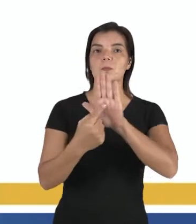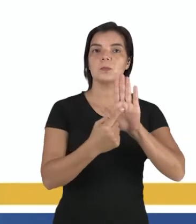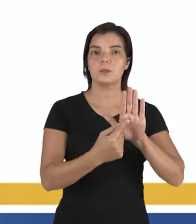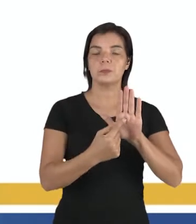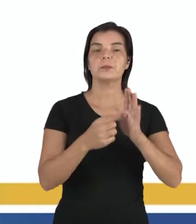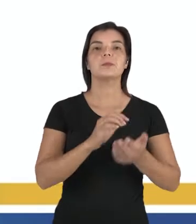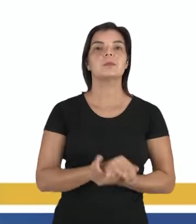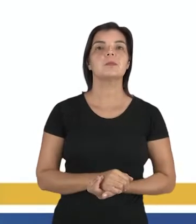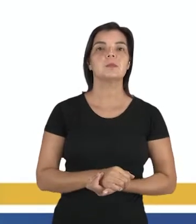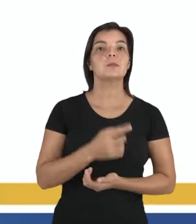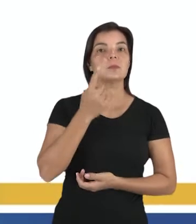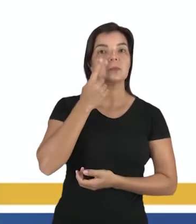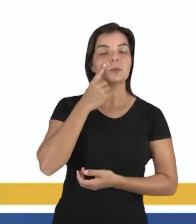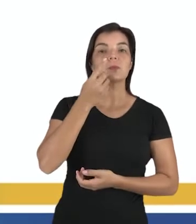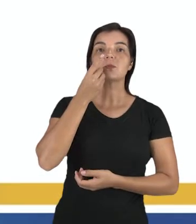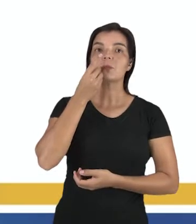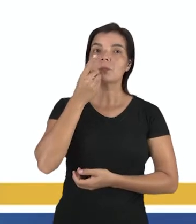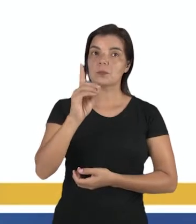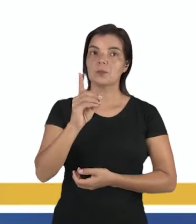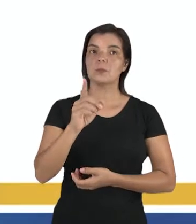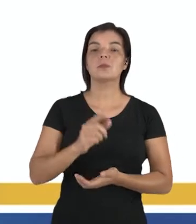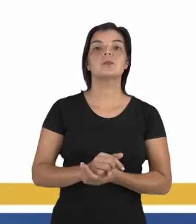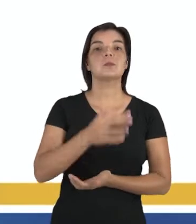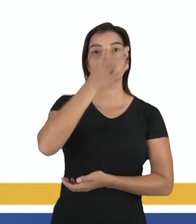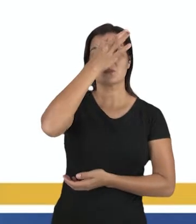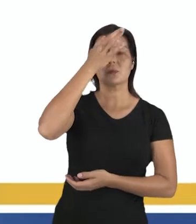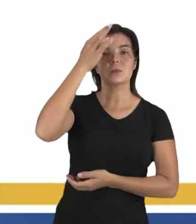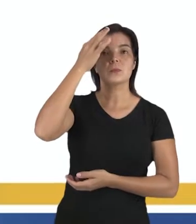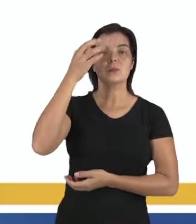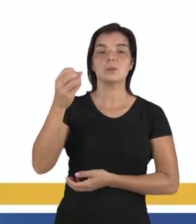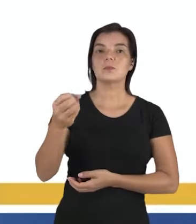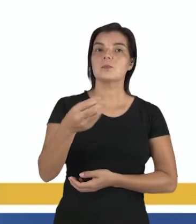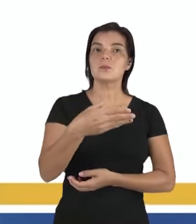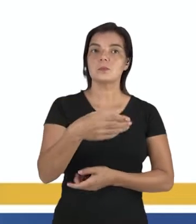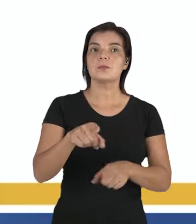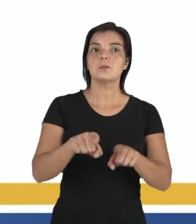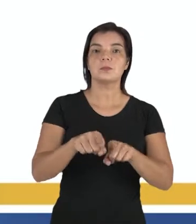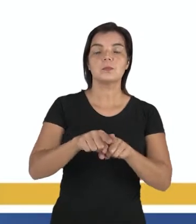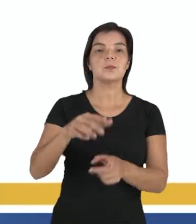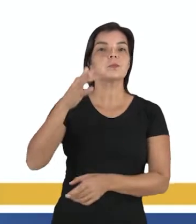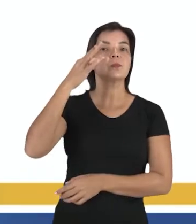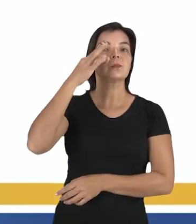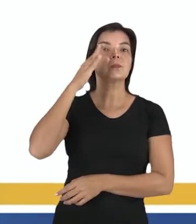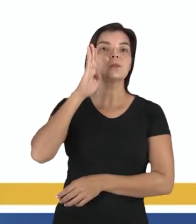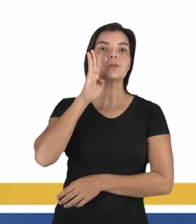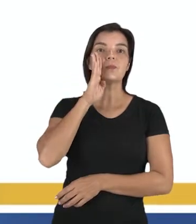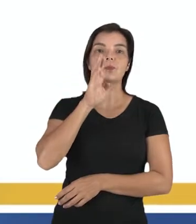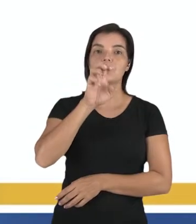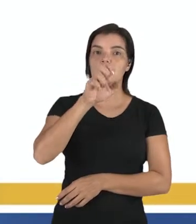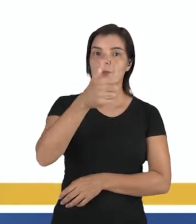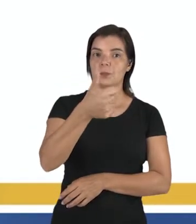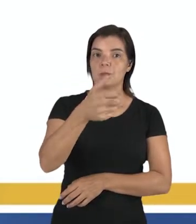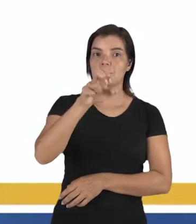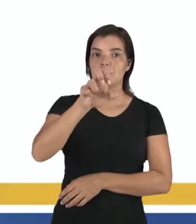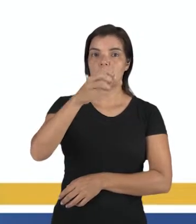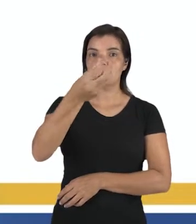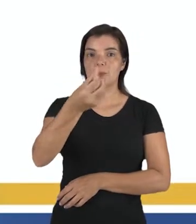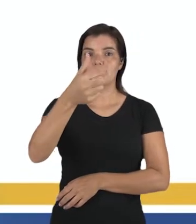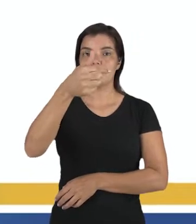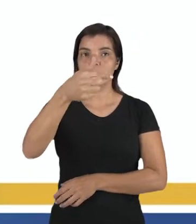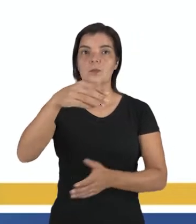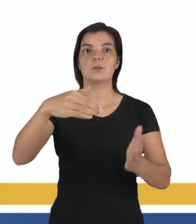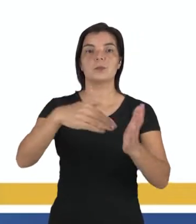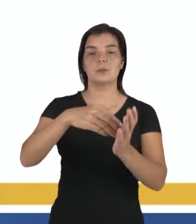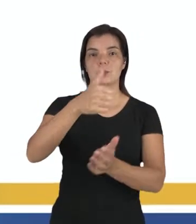Estão vendo a data? São filósofos modernos. O Francis Bacon de 1561 a 1567,